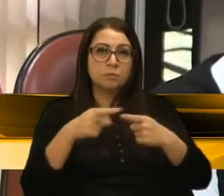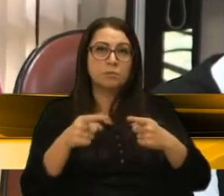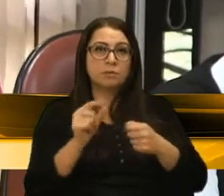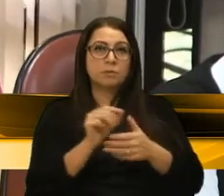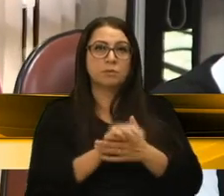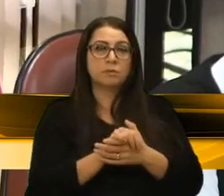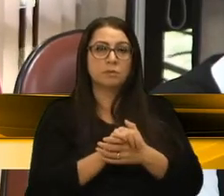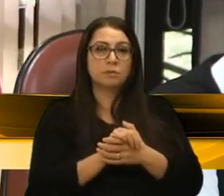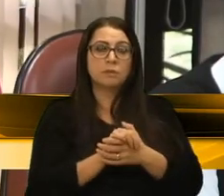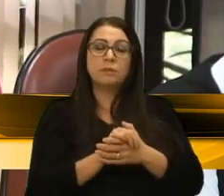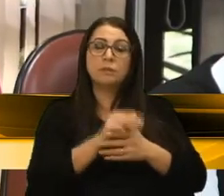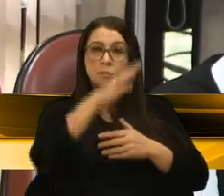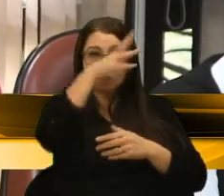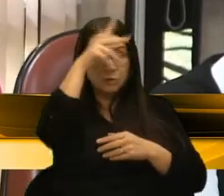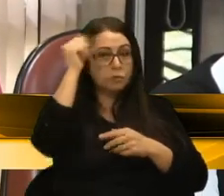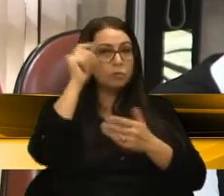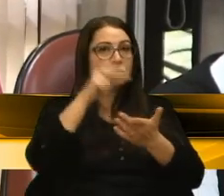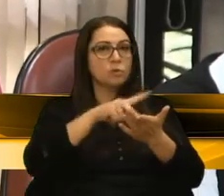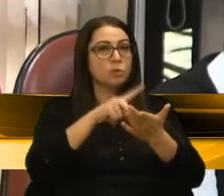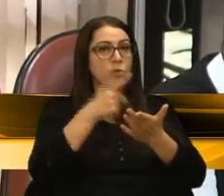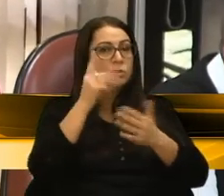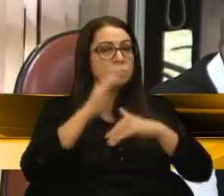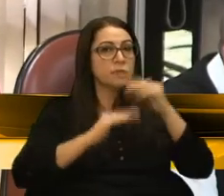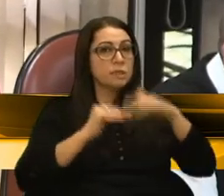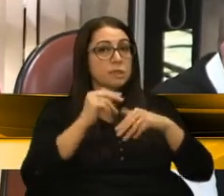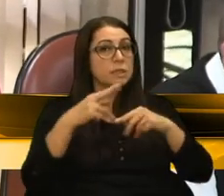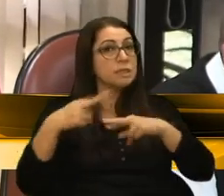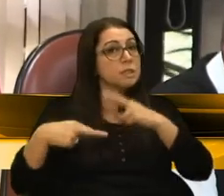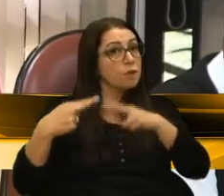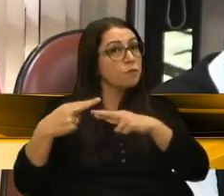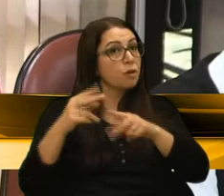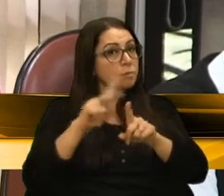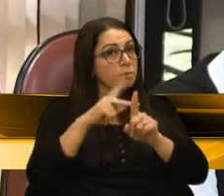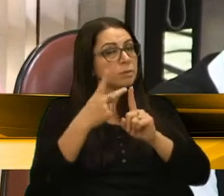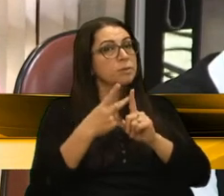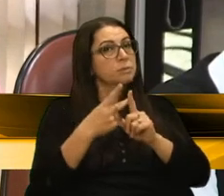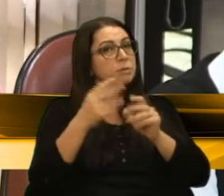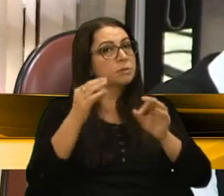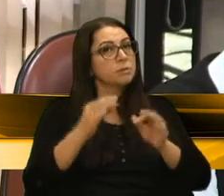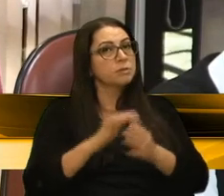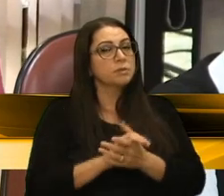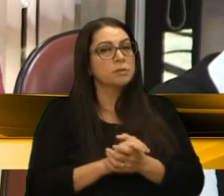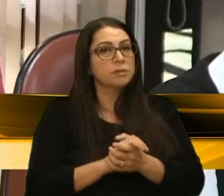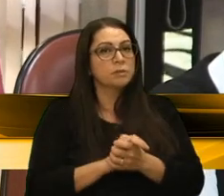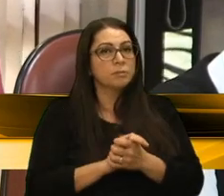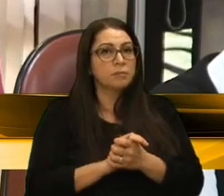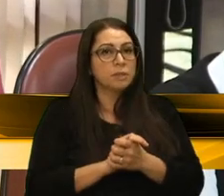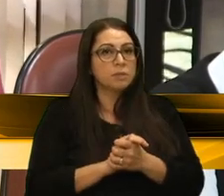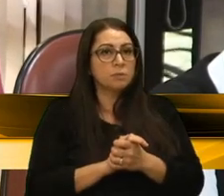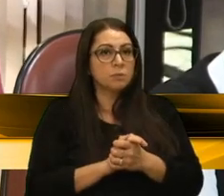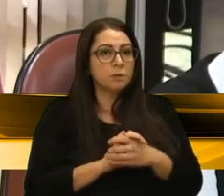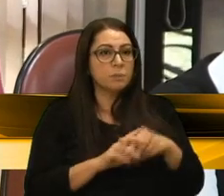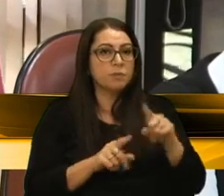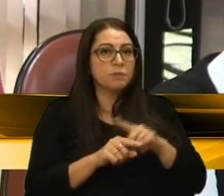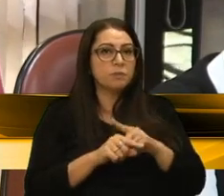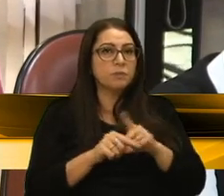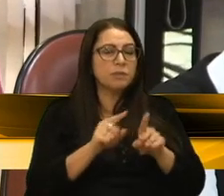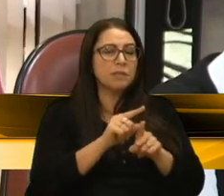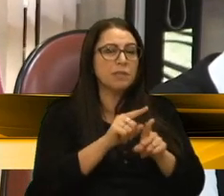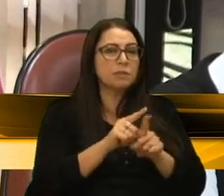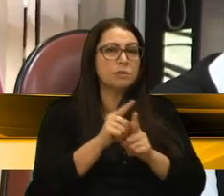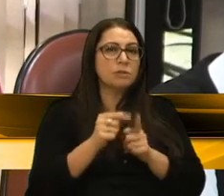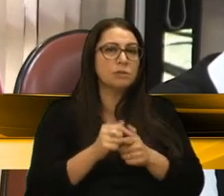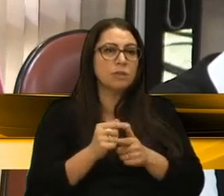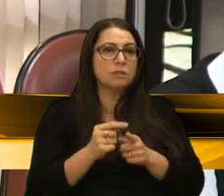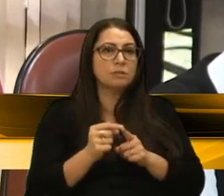que o Executivo realmente consiga implementar essa reforma previdenciária da forma mais adequada. O déficit que se tem no FAPS é, sim,